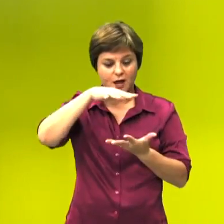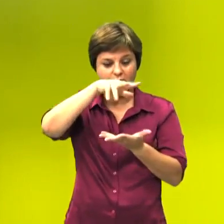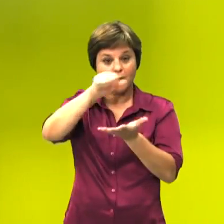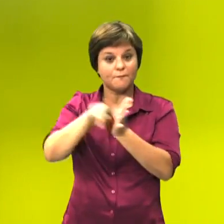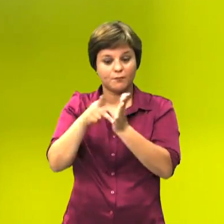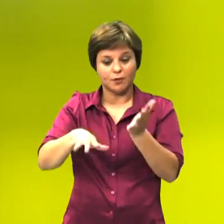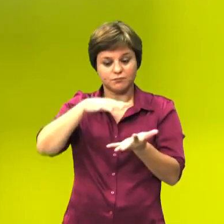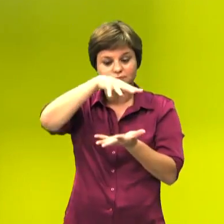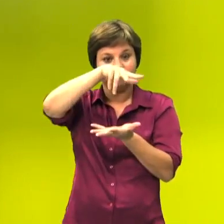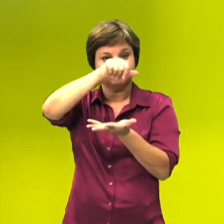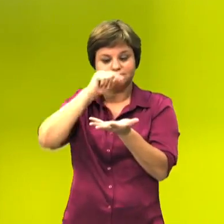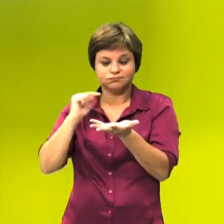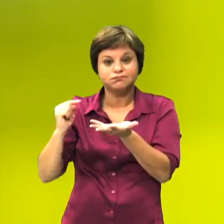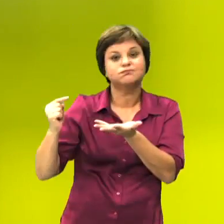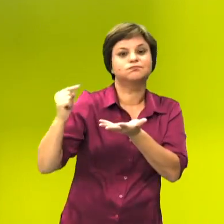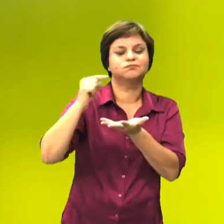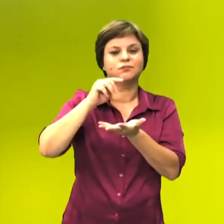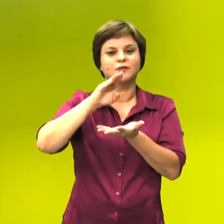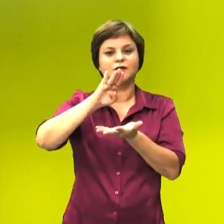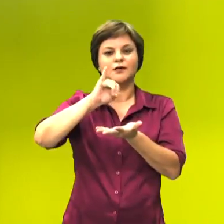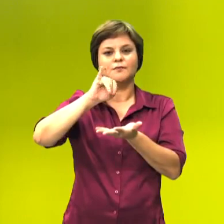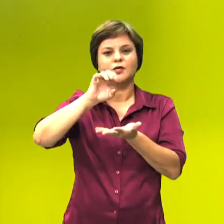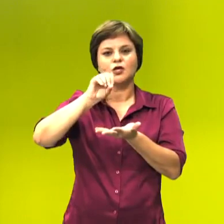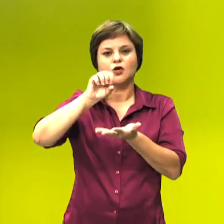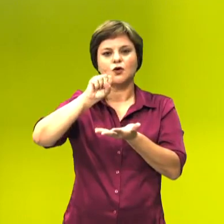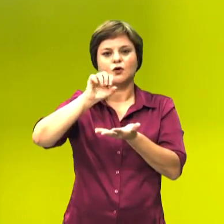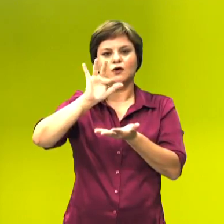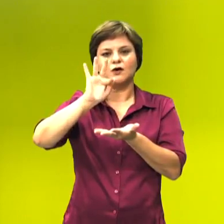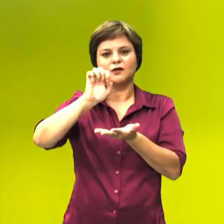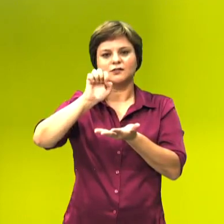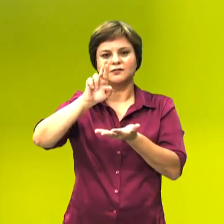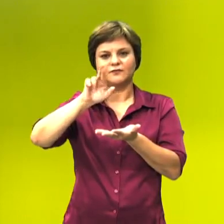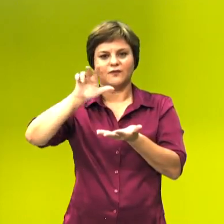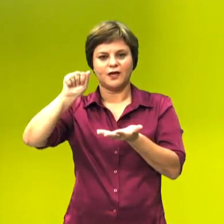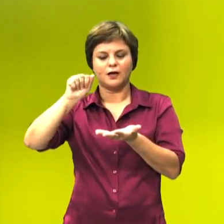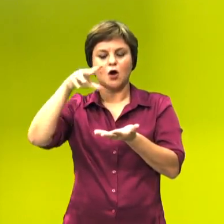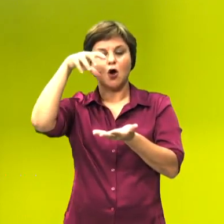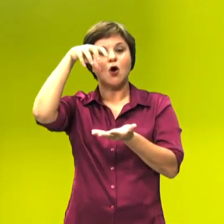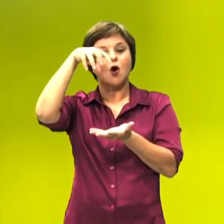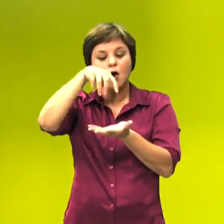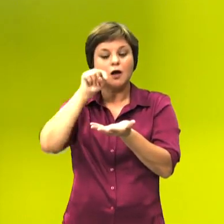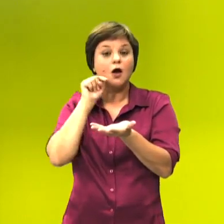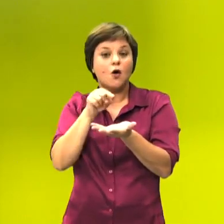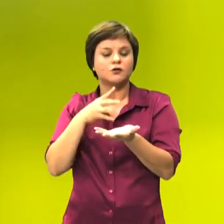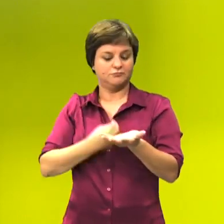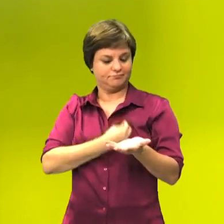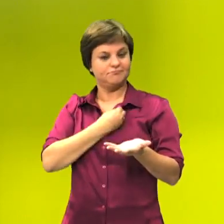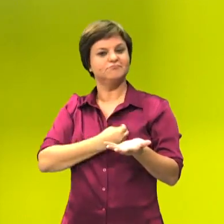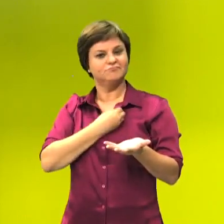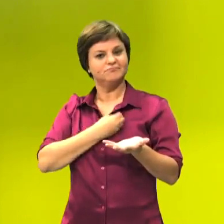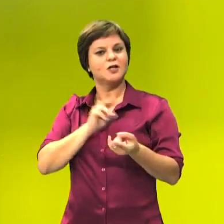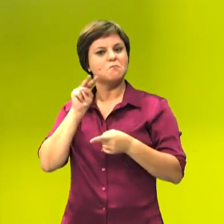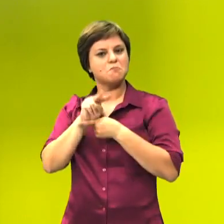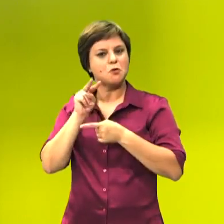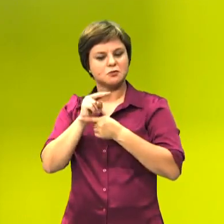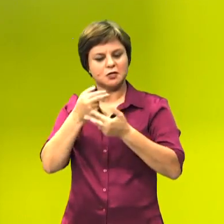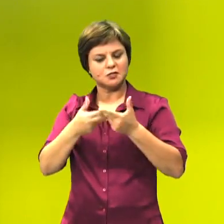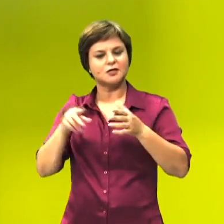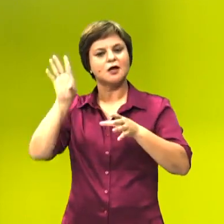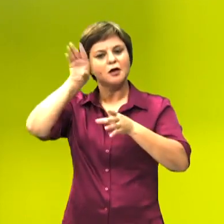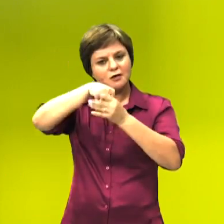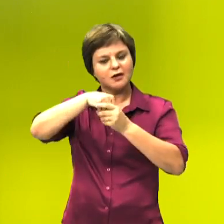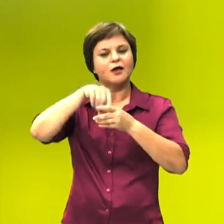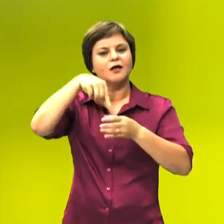Terra, onde habita e abriga a vida. Vida essa que é e tem no nosso